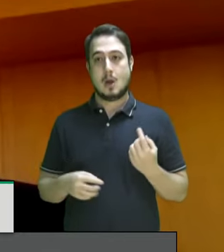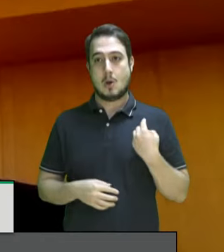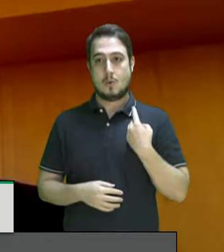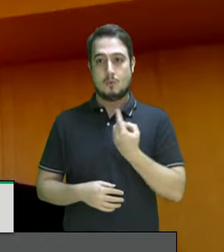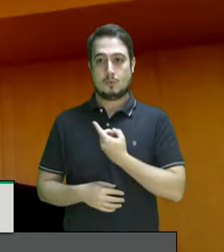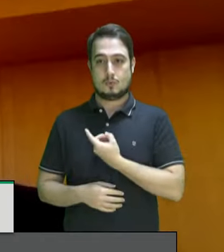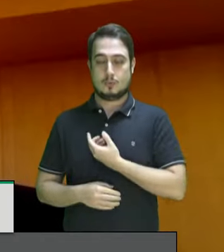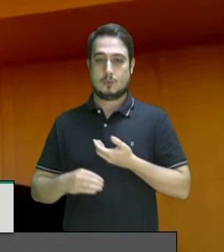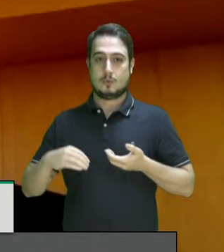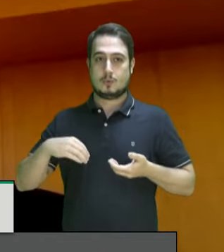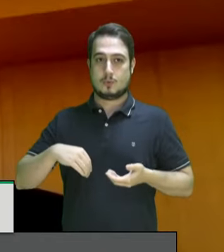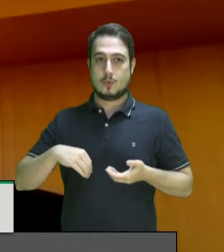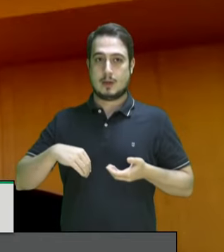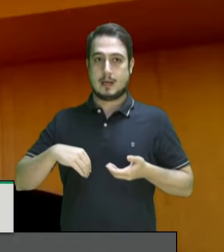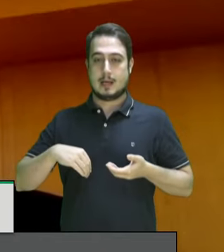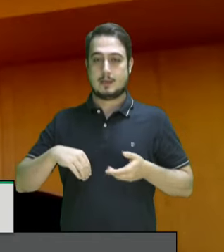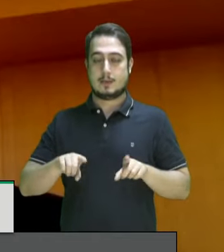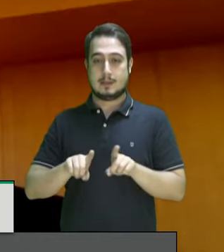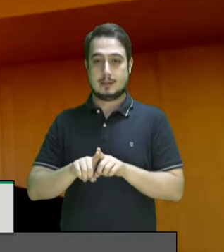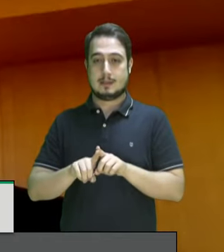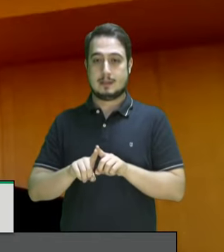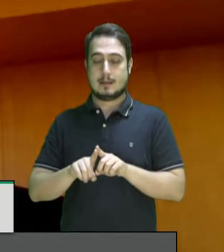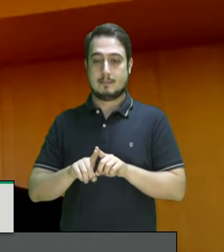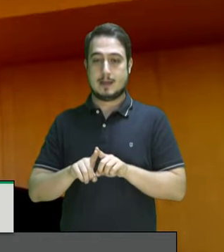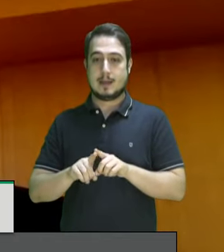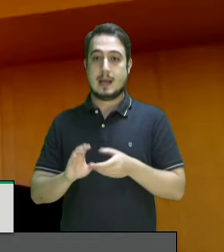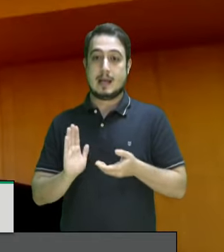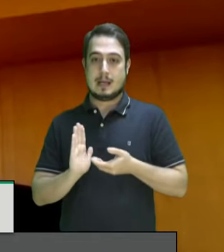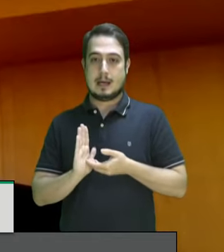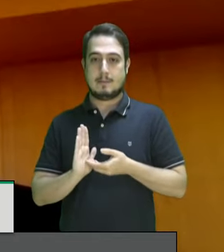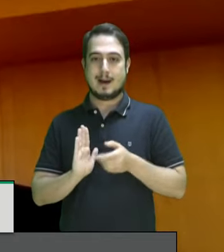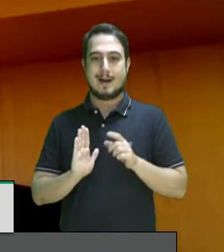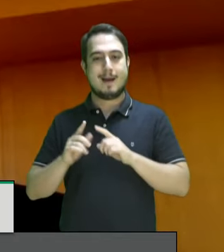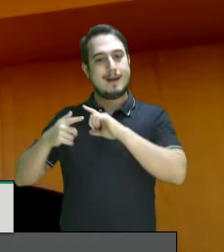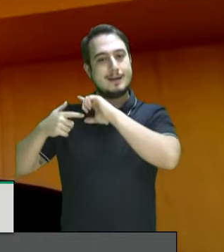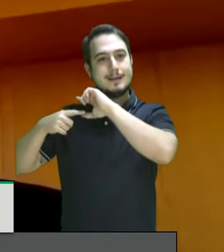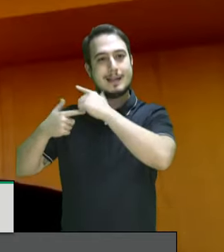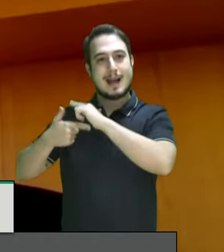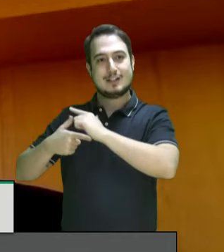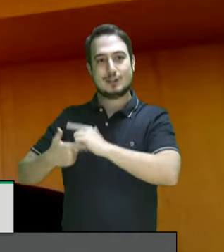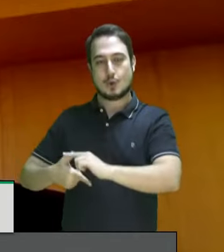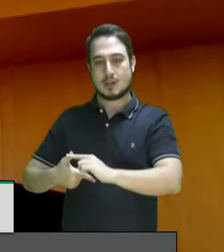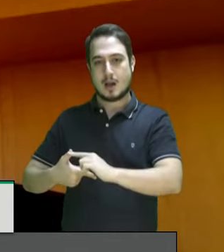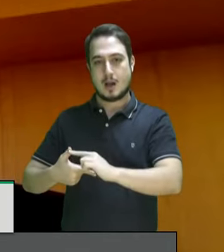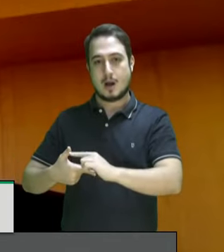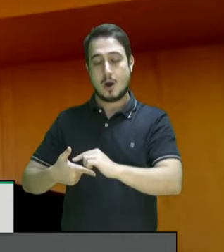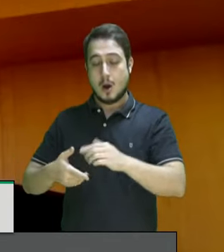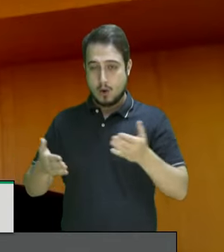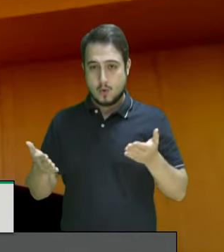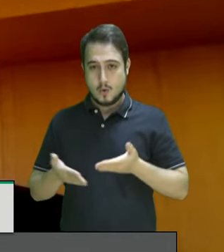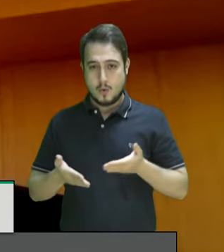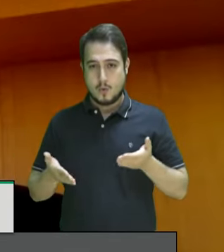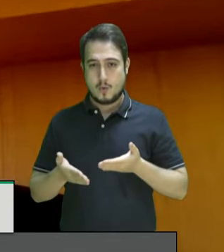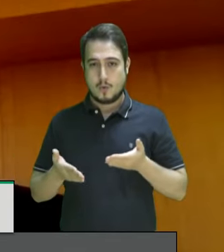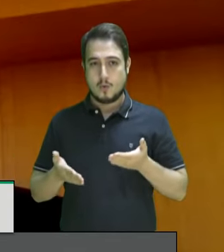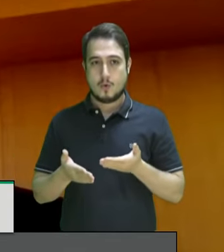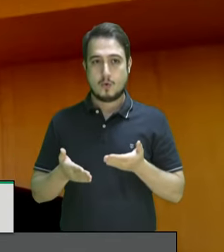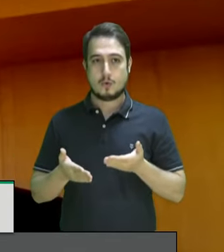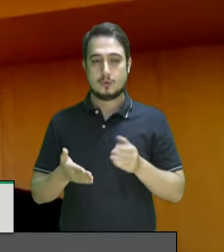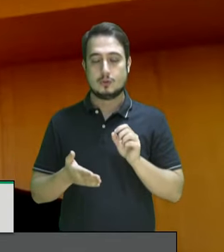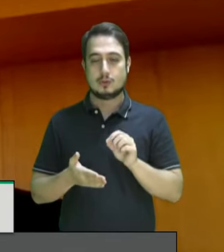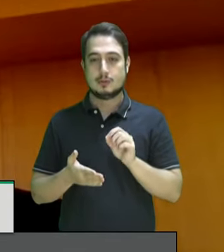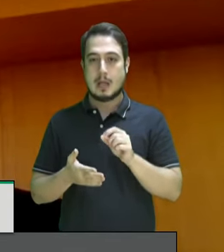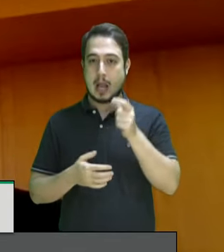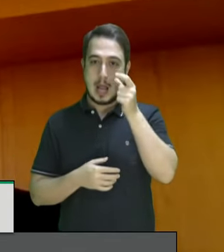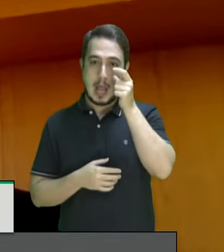e a nossa câmara federal conservadores que são hoje agem não para atender os